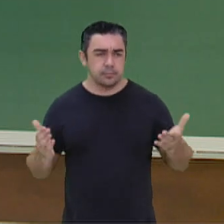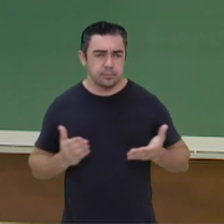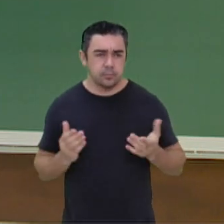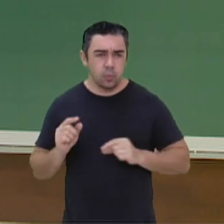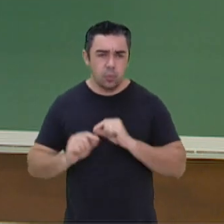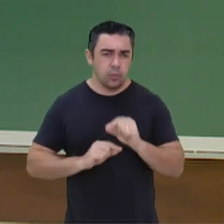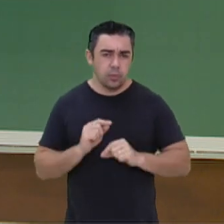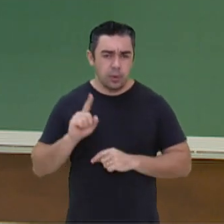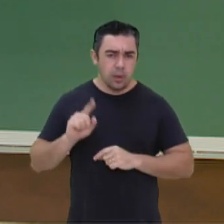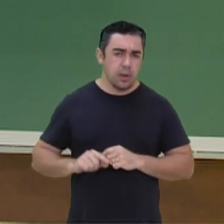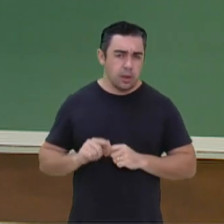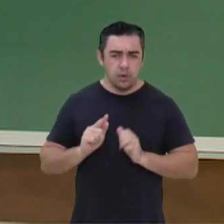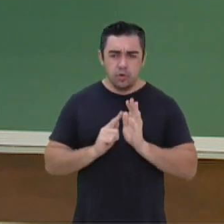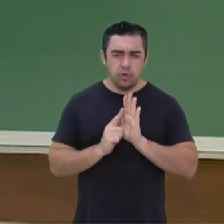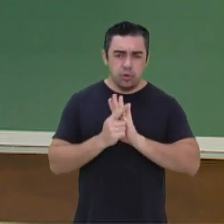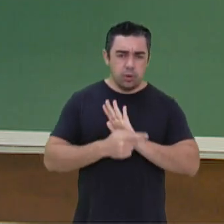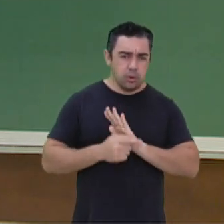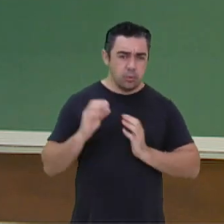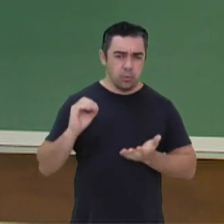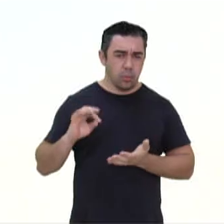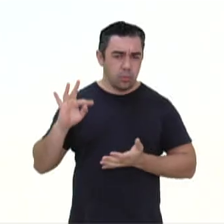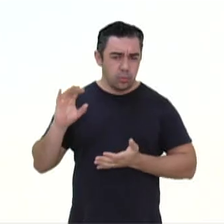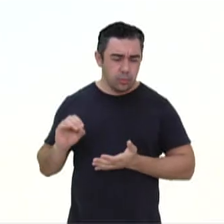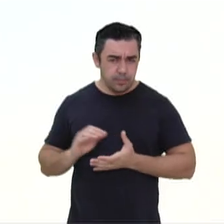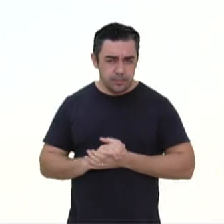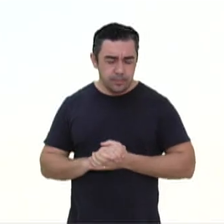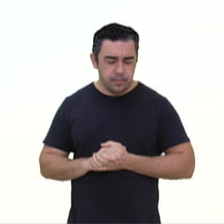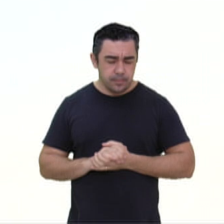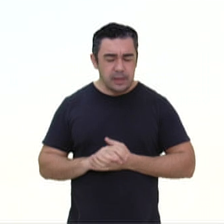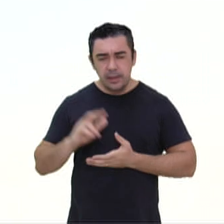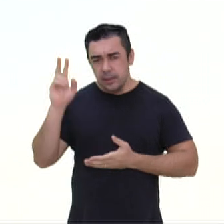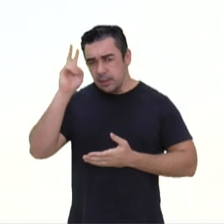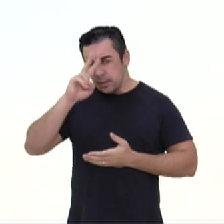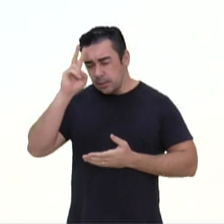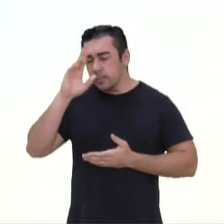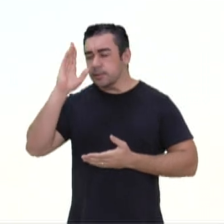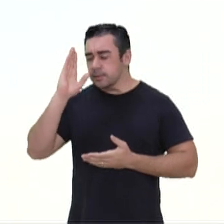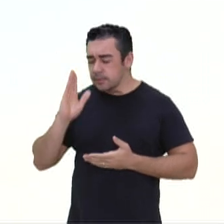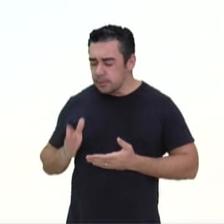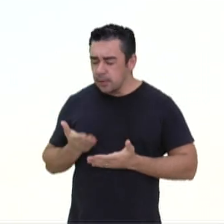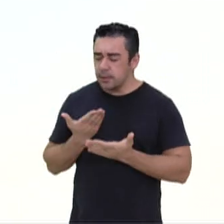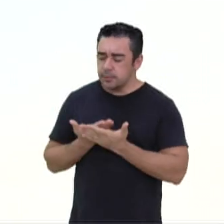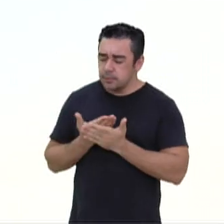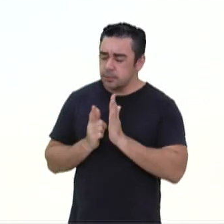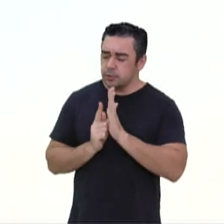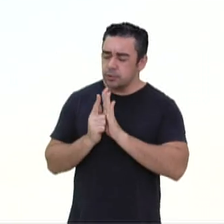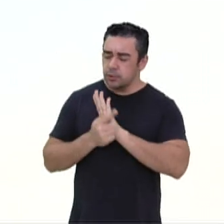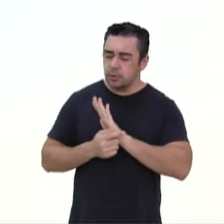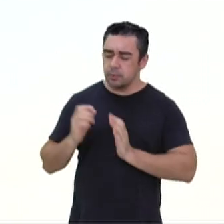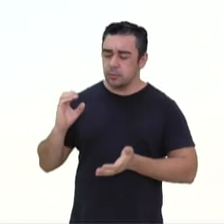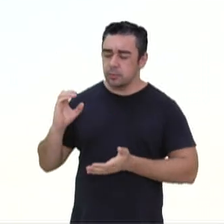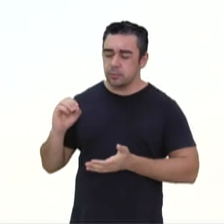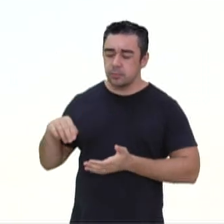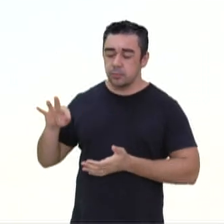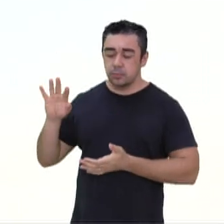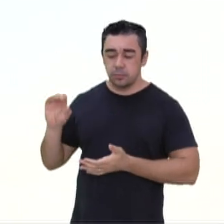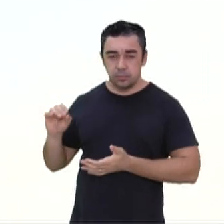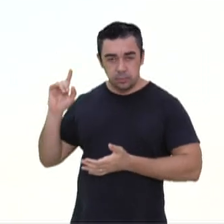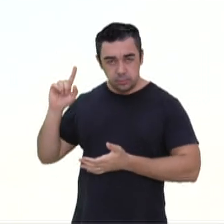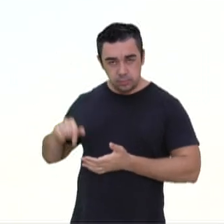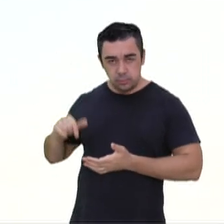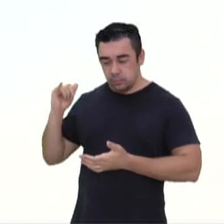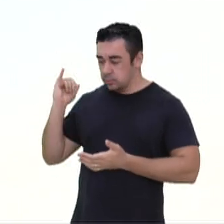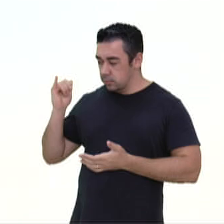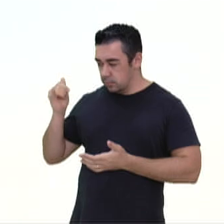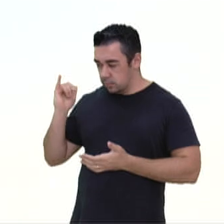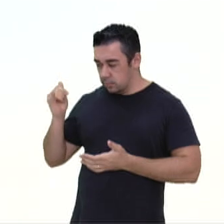vamos retomar o gênero literário conto? Lembram que nós estudamos isso? Gênero conto é o quê? Aquela narrativa, né,